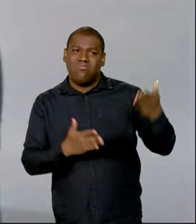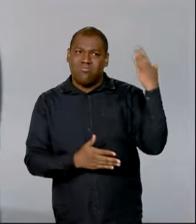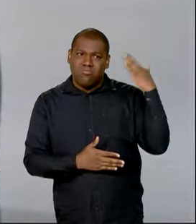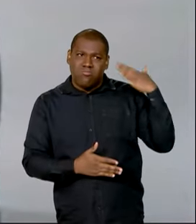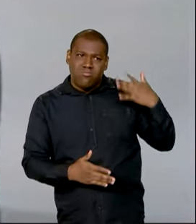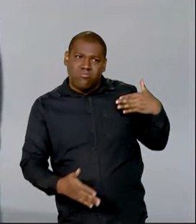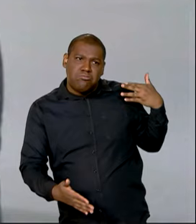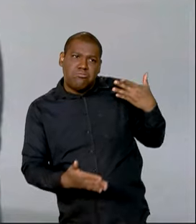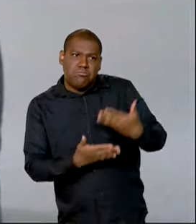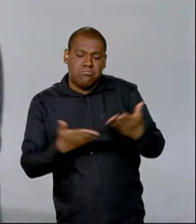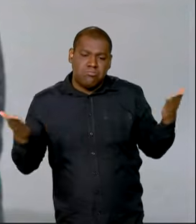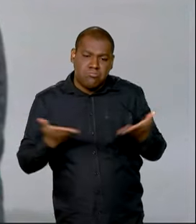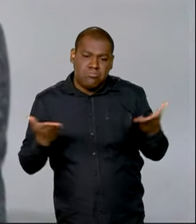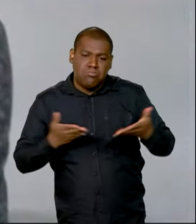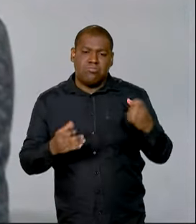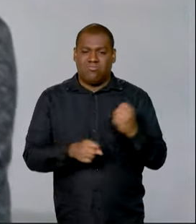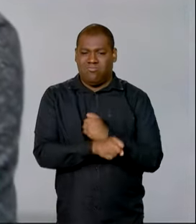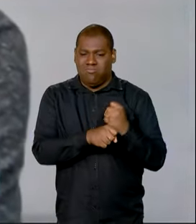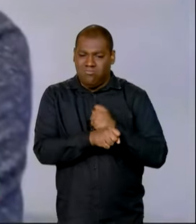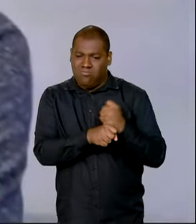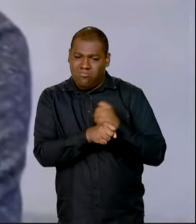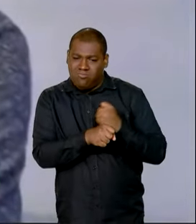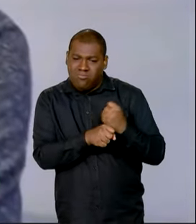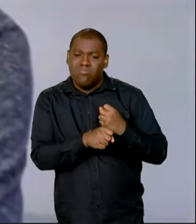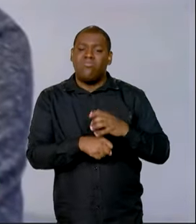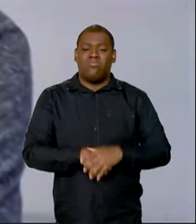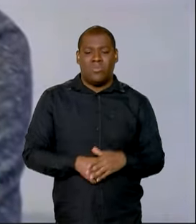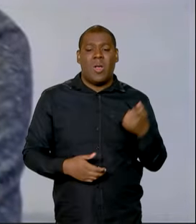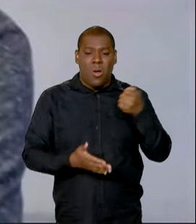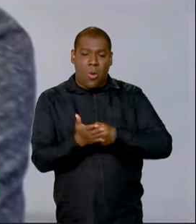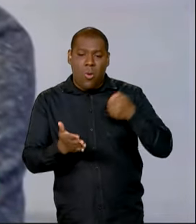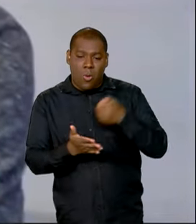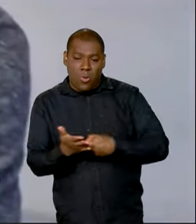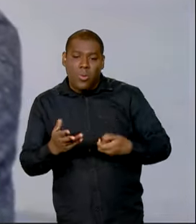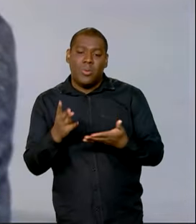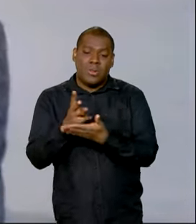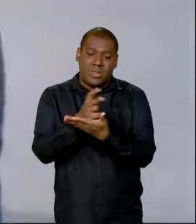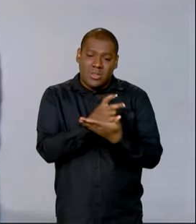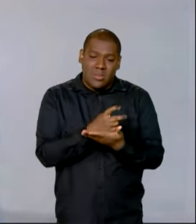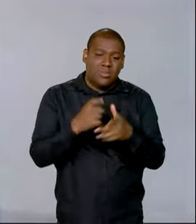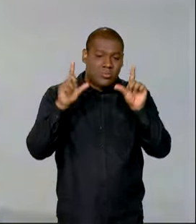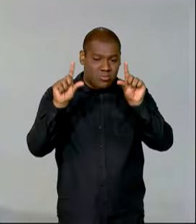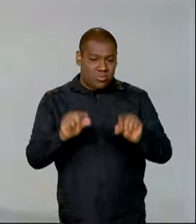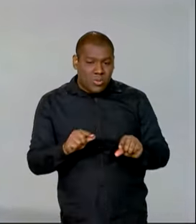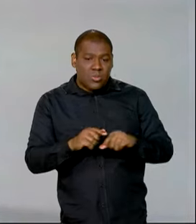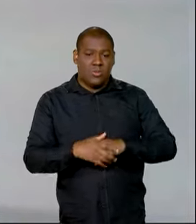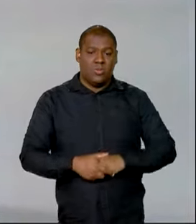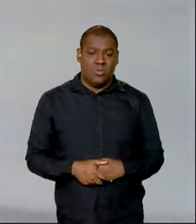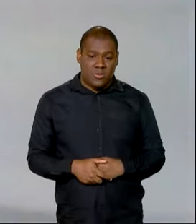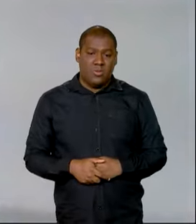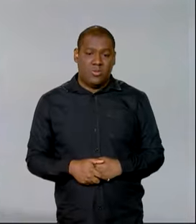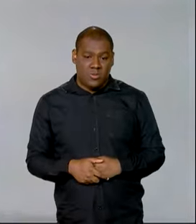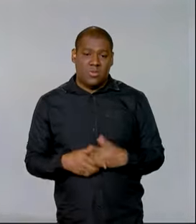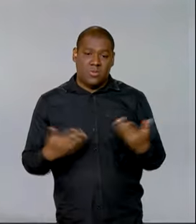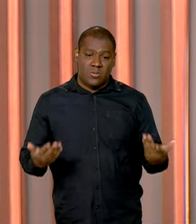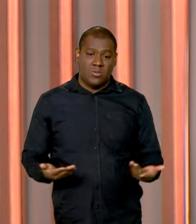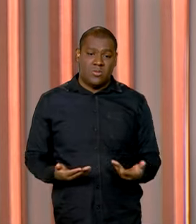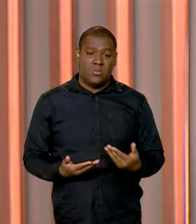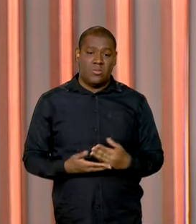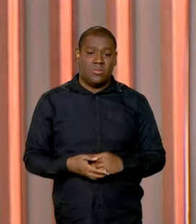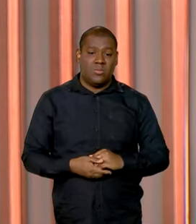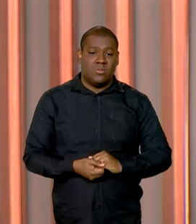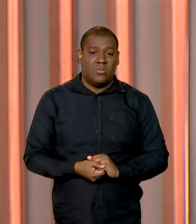bastante tempo falando de ter uma redução na alíquota para estimular esse consumo do serviço da produção de arquitetura e urbanismo.